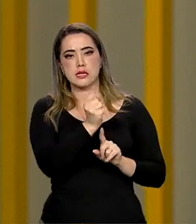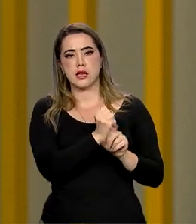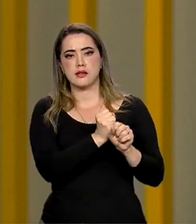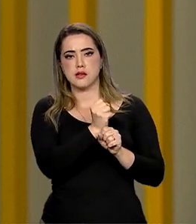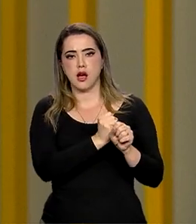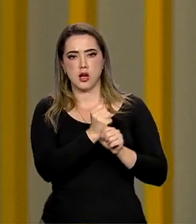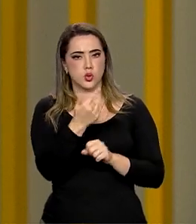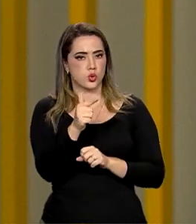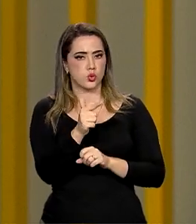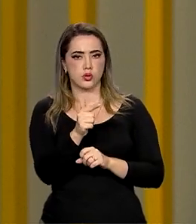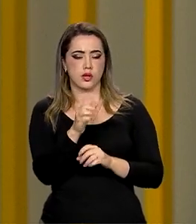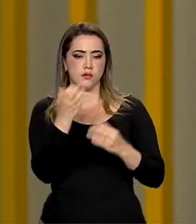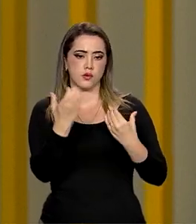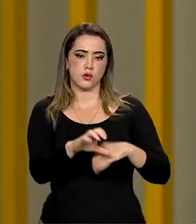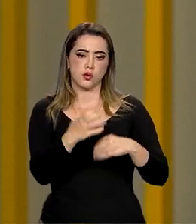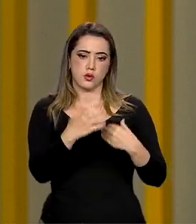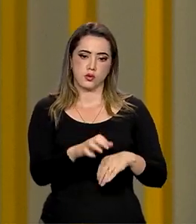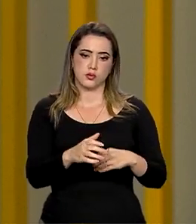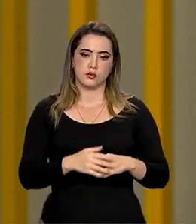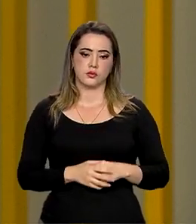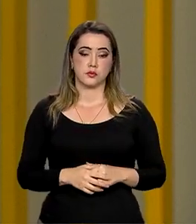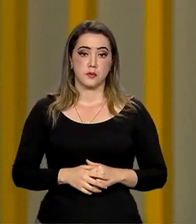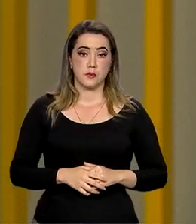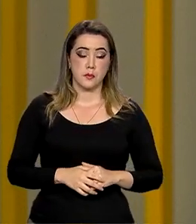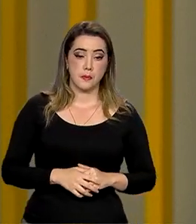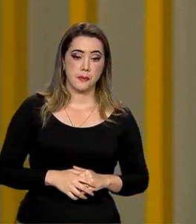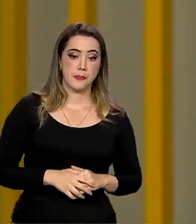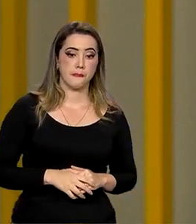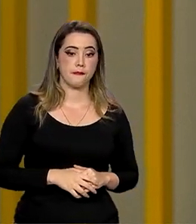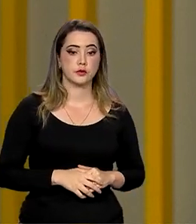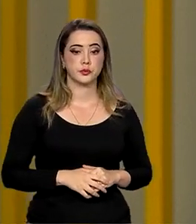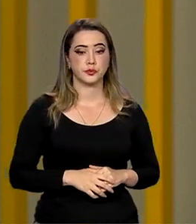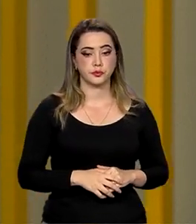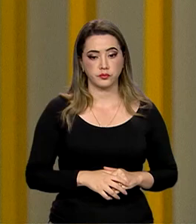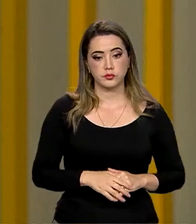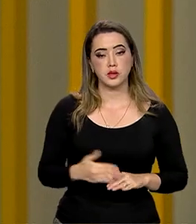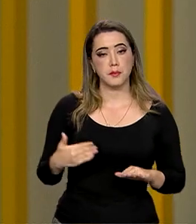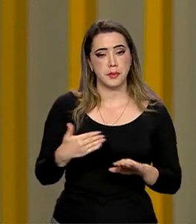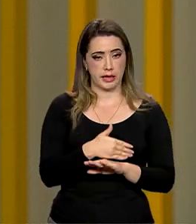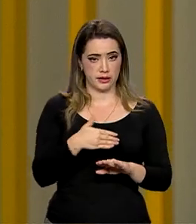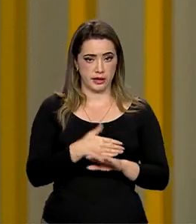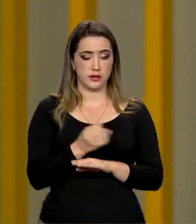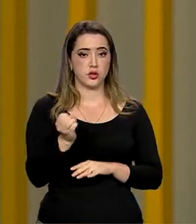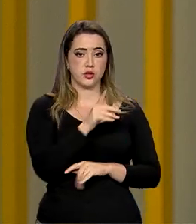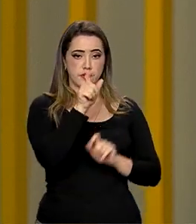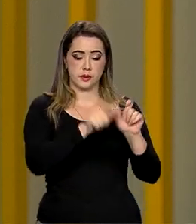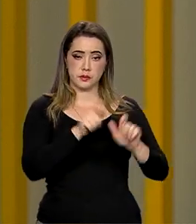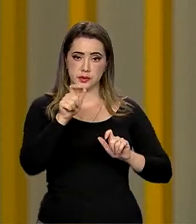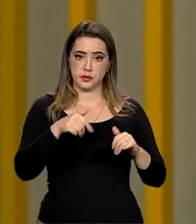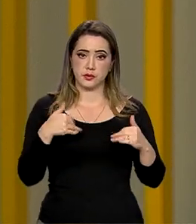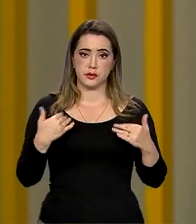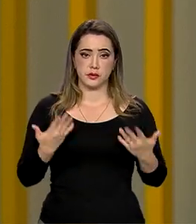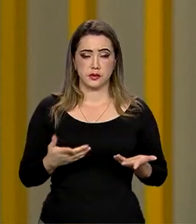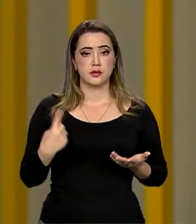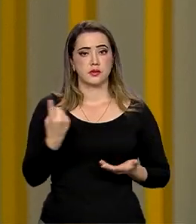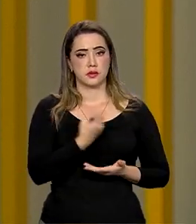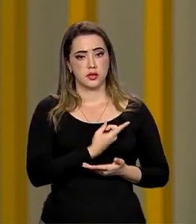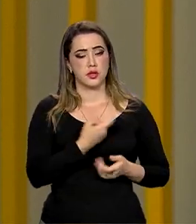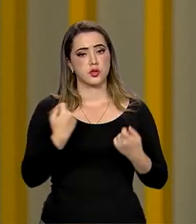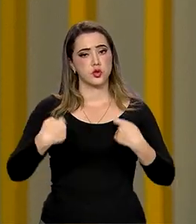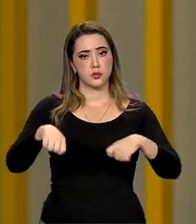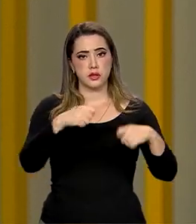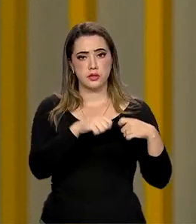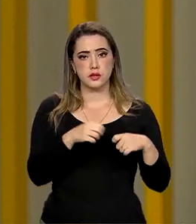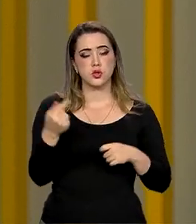não houve concurso, pelo menos a admissão de servidores, e isso faz com que a gente tenha que lançar